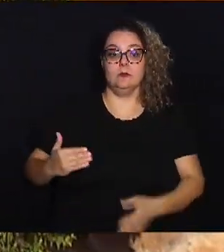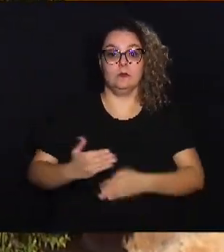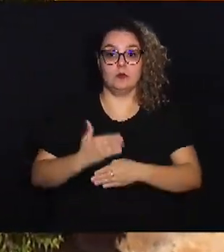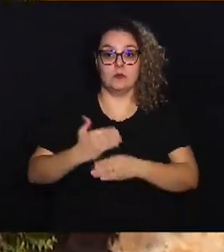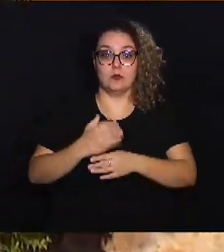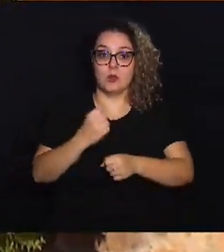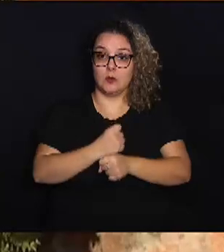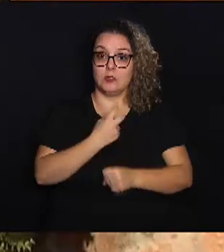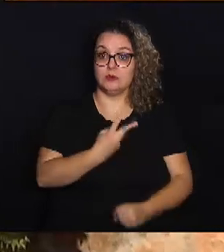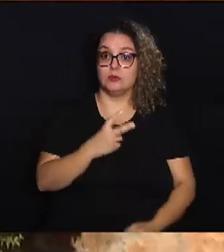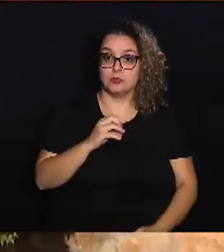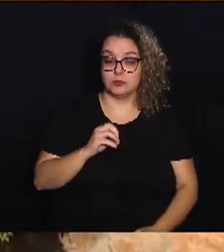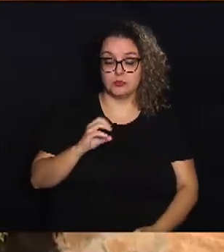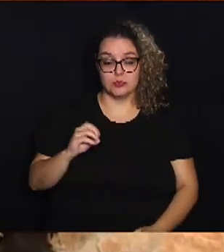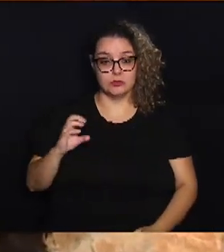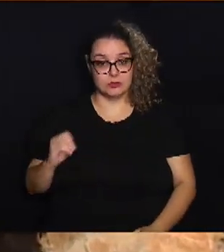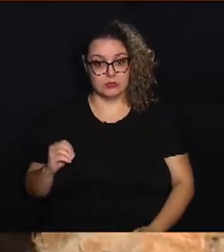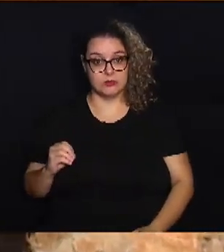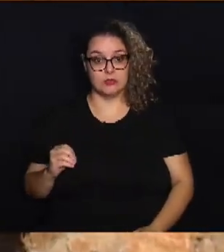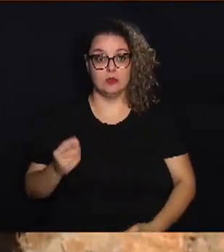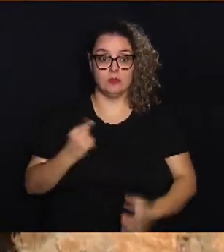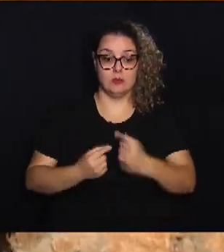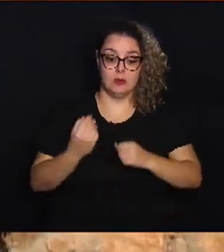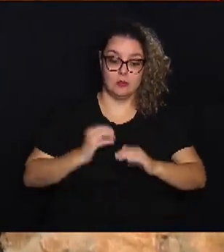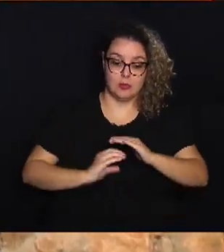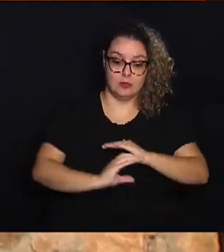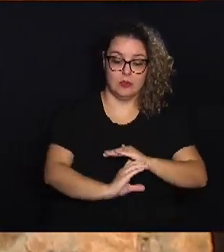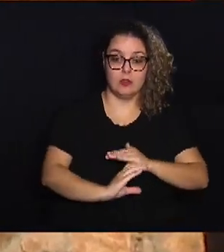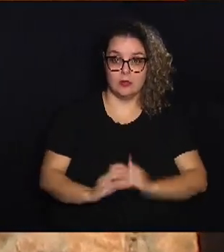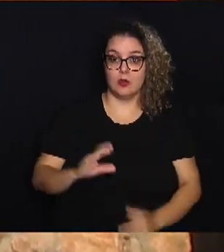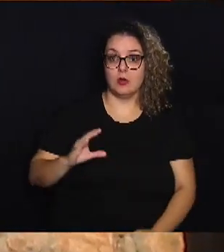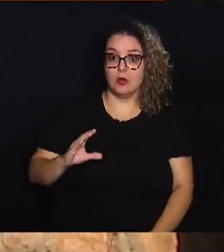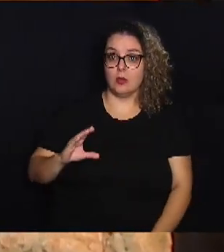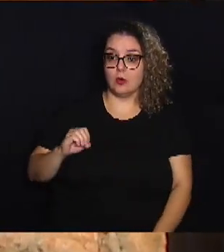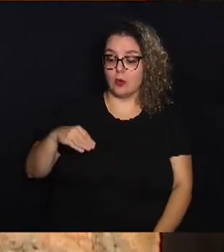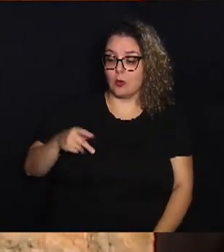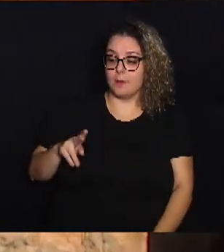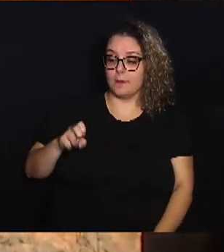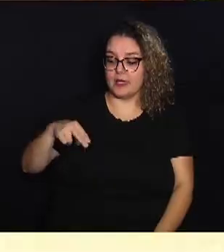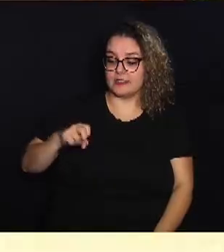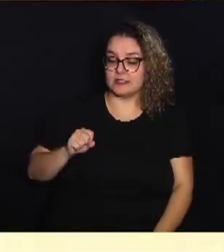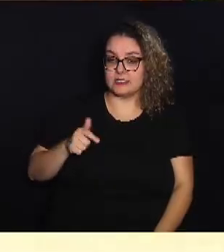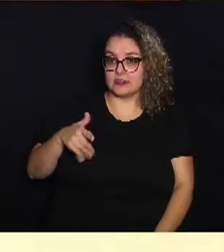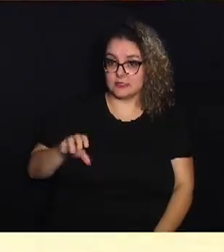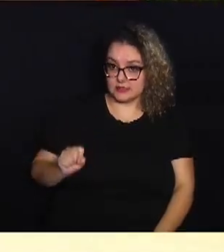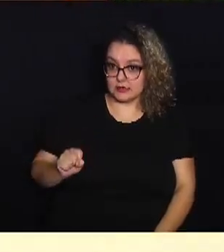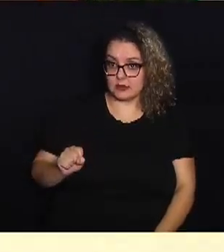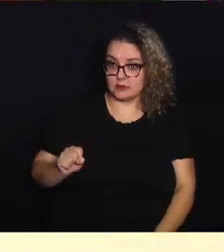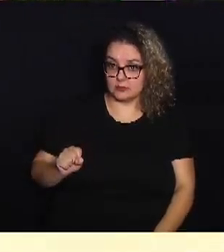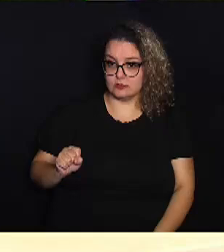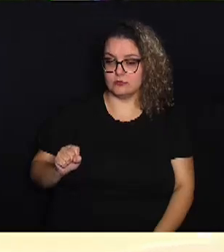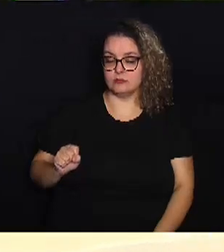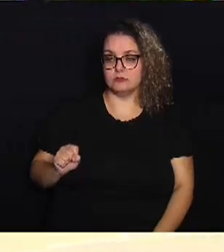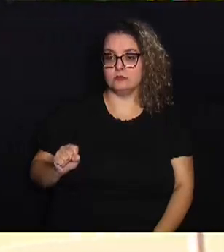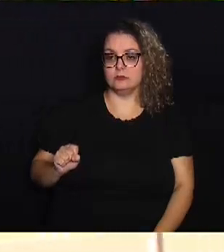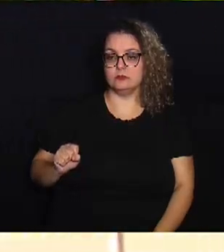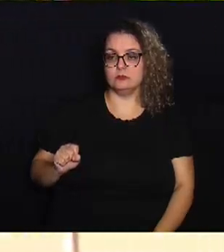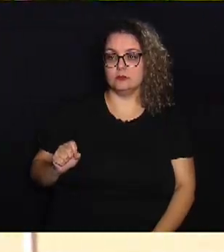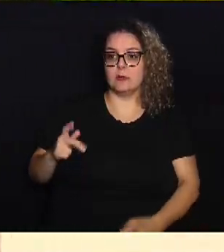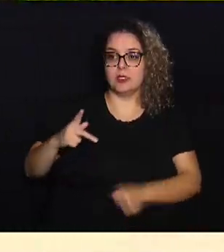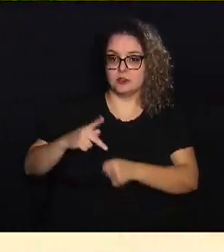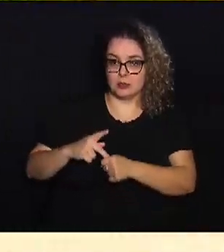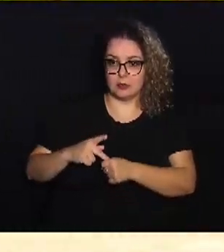2000, com verbas da compensação ambiental pela passagem do gasoduto Brasil-Bolívia da Petrobras.